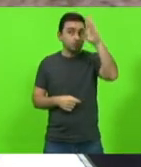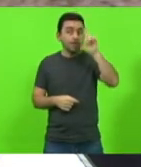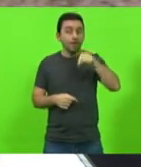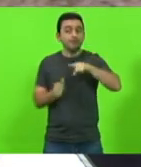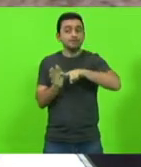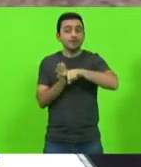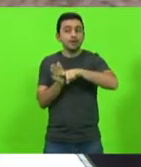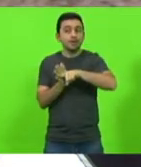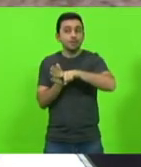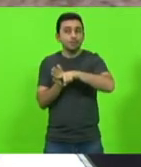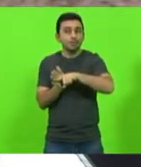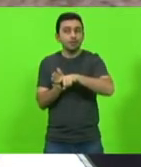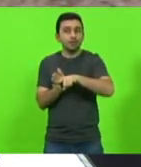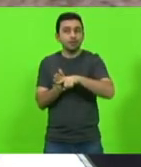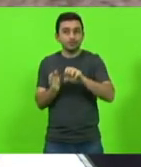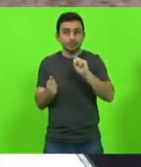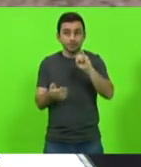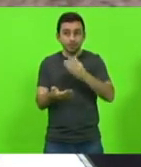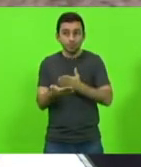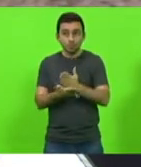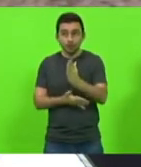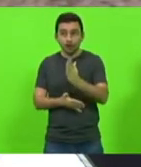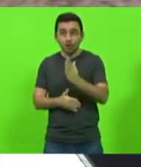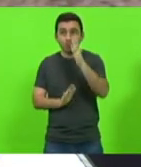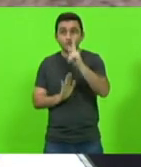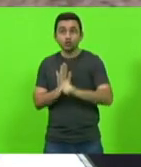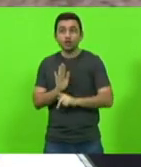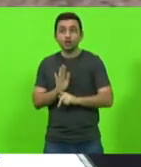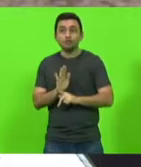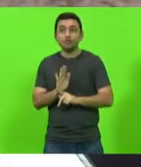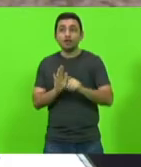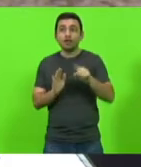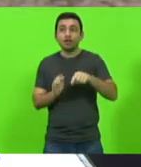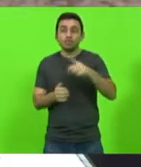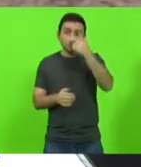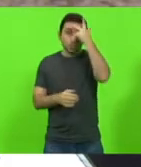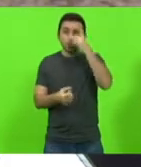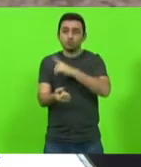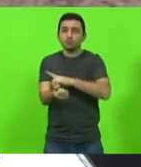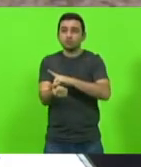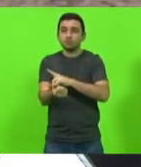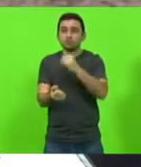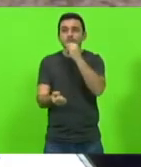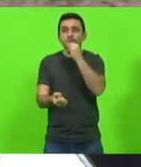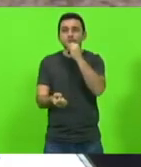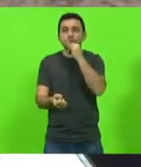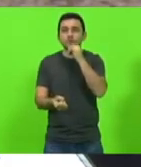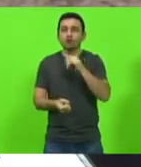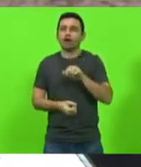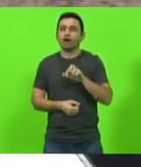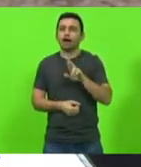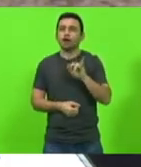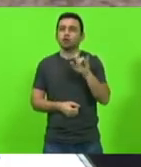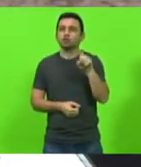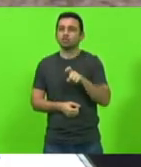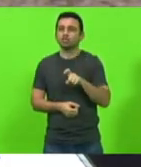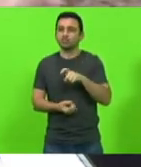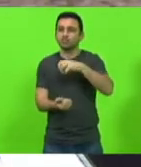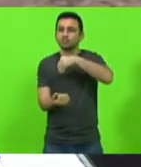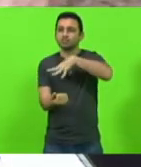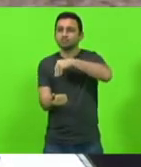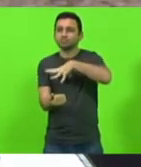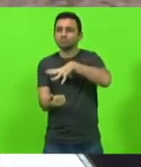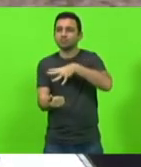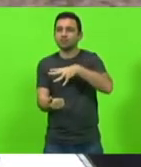por exemplo aprovando esse projeto nós teremos uma prioridade para diabéticos para raio-x por exemplo porque a prioridade é genérica é